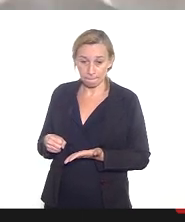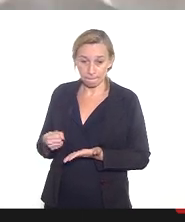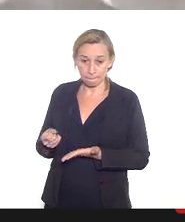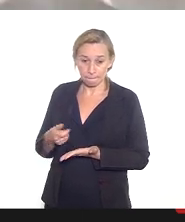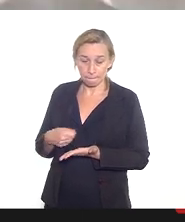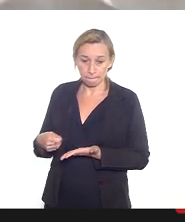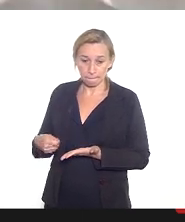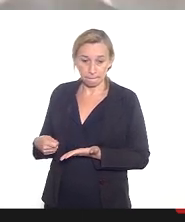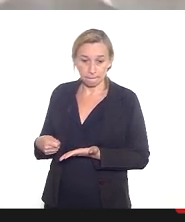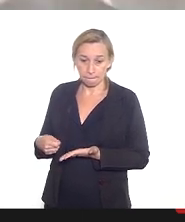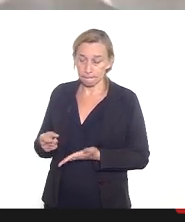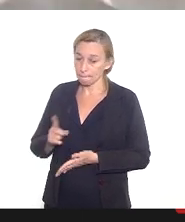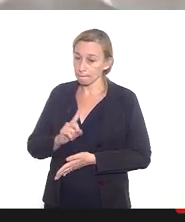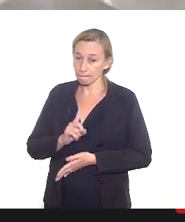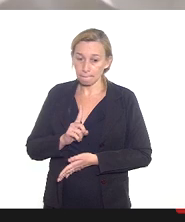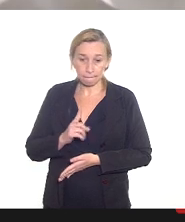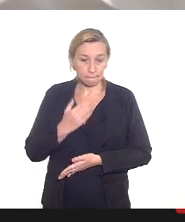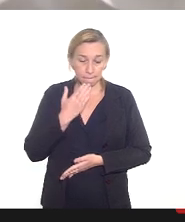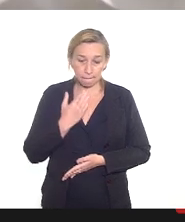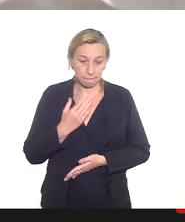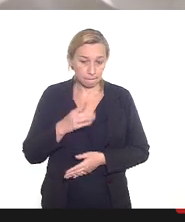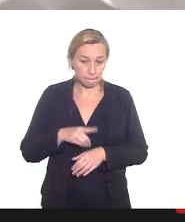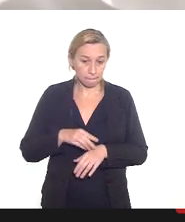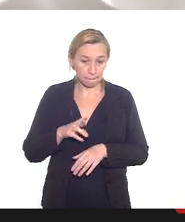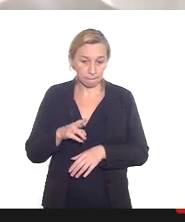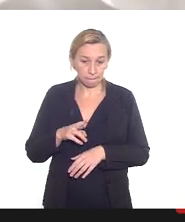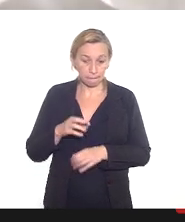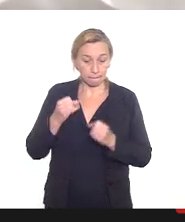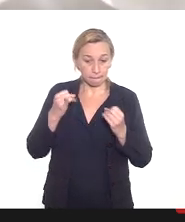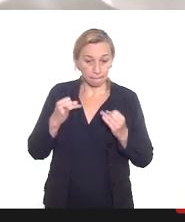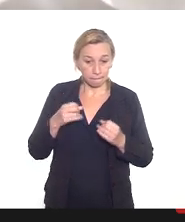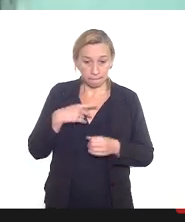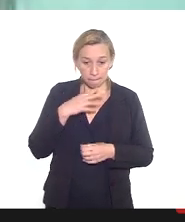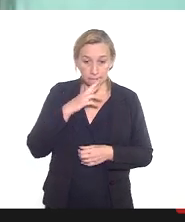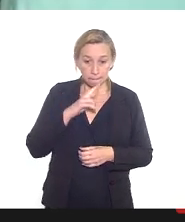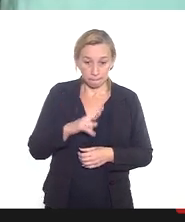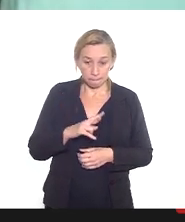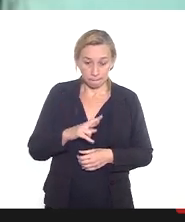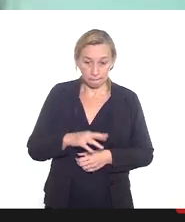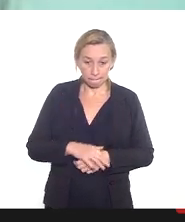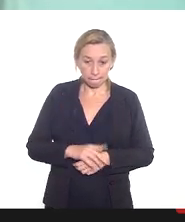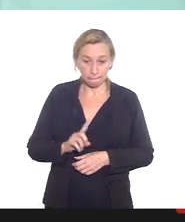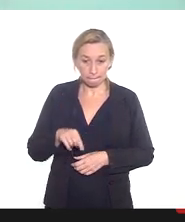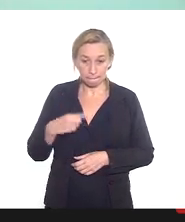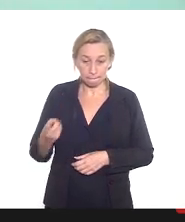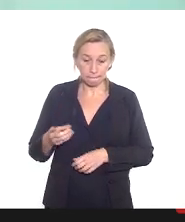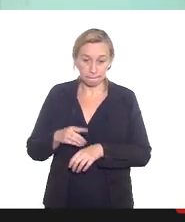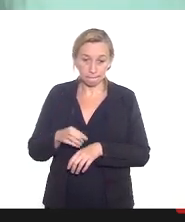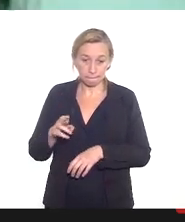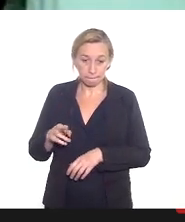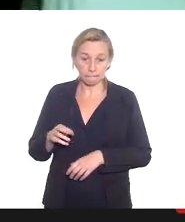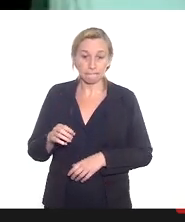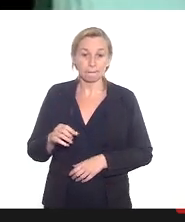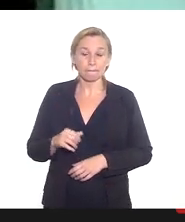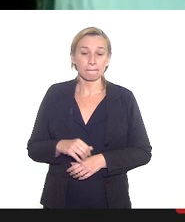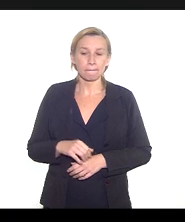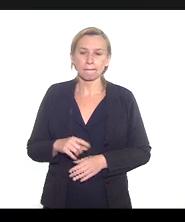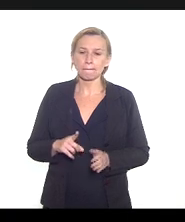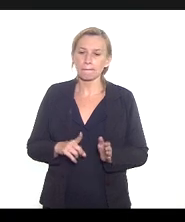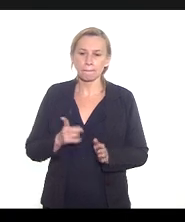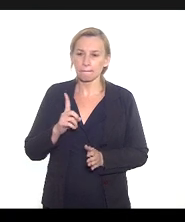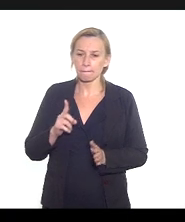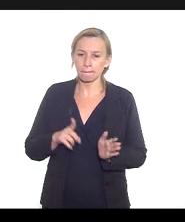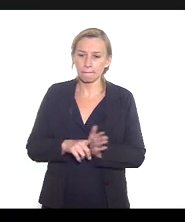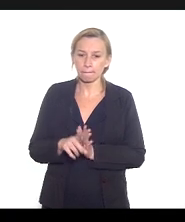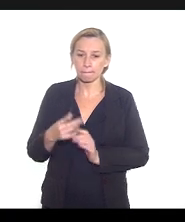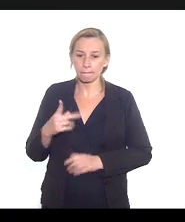esclarecida eu vou pedir pra doutora Lívia responder em seguida doutora morena não esqueci da sua pergunta não